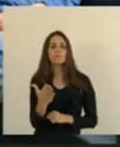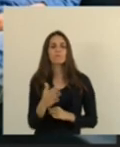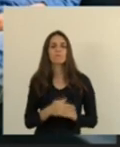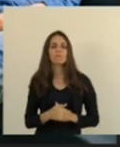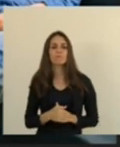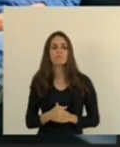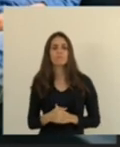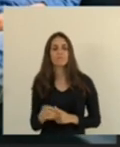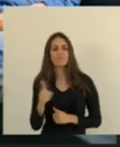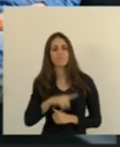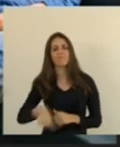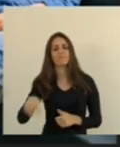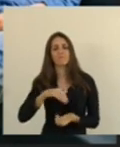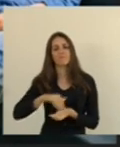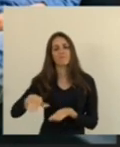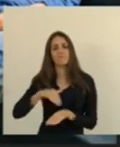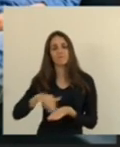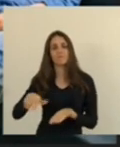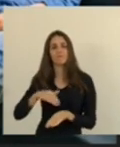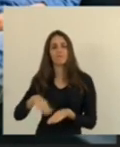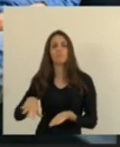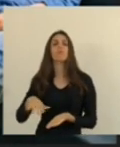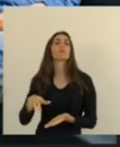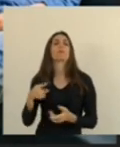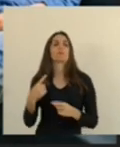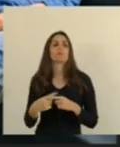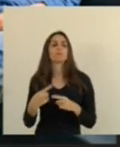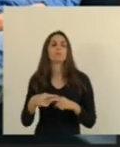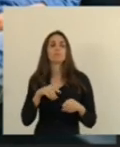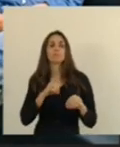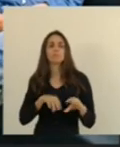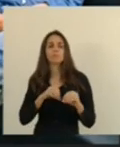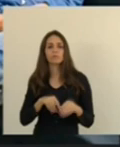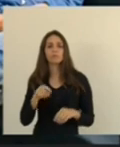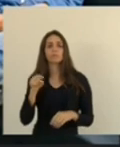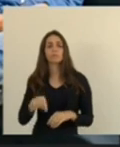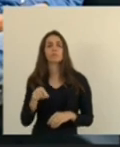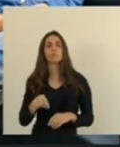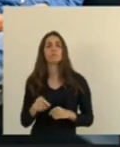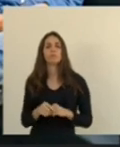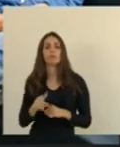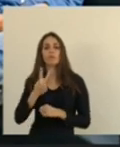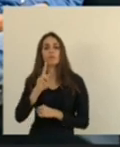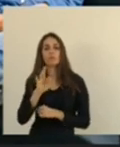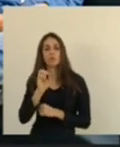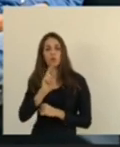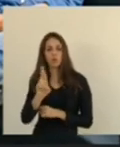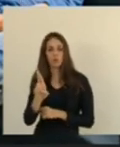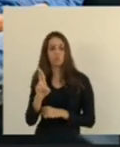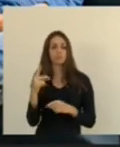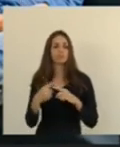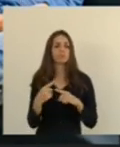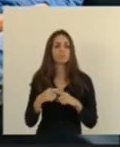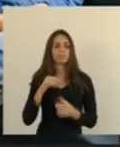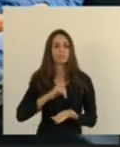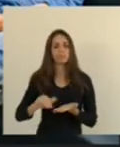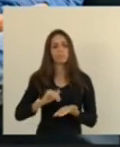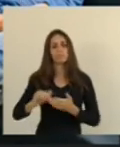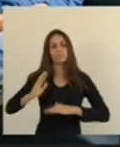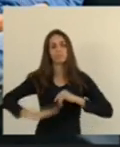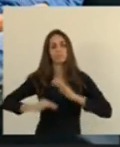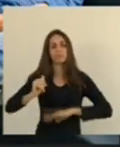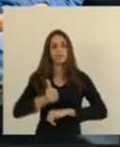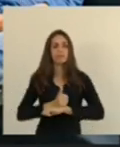secretário de Educação, Vitor Anjo, que é um brilhante secretário.